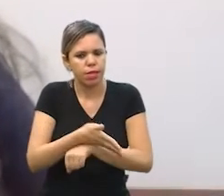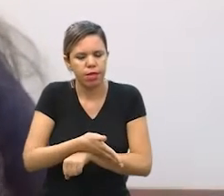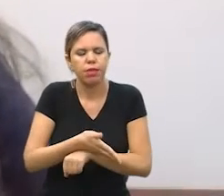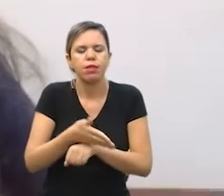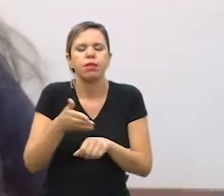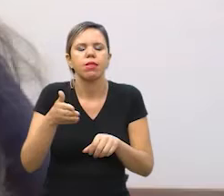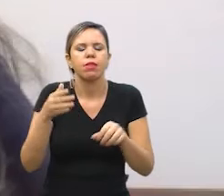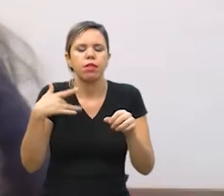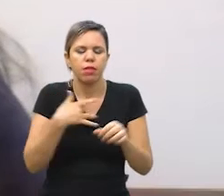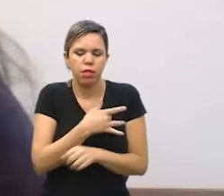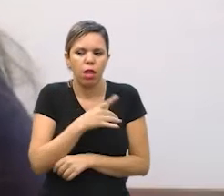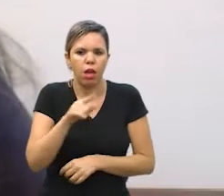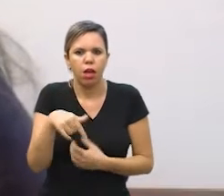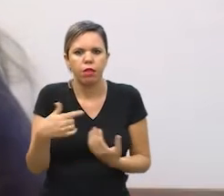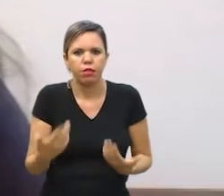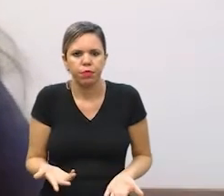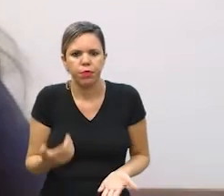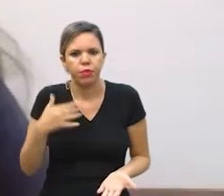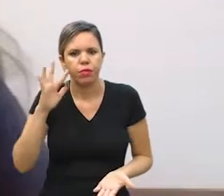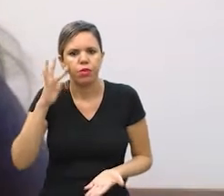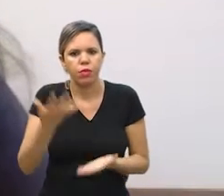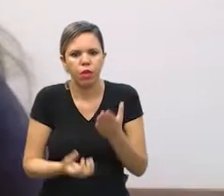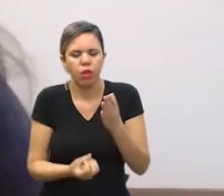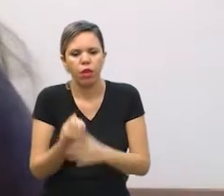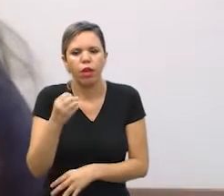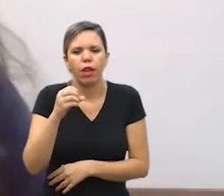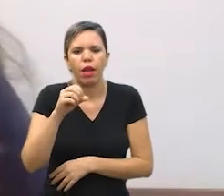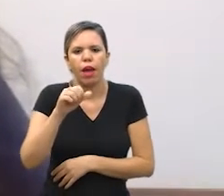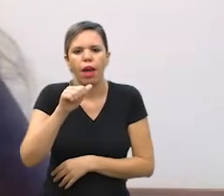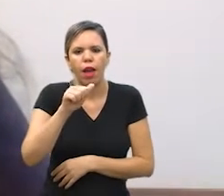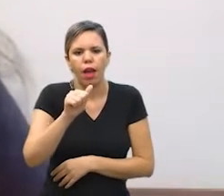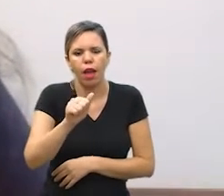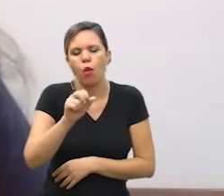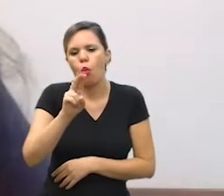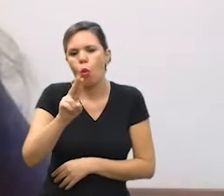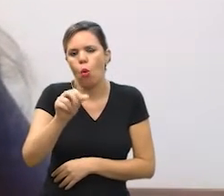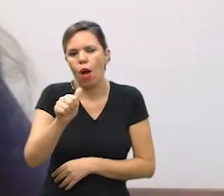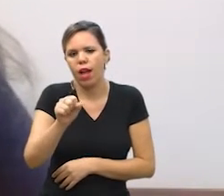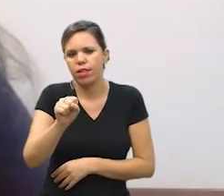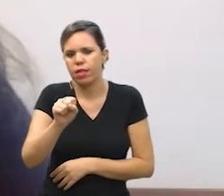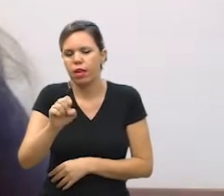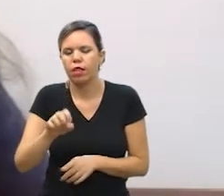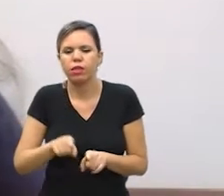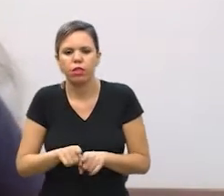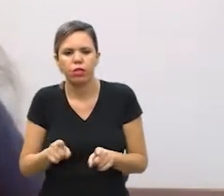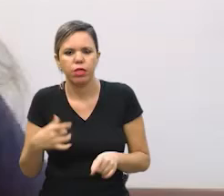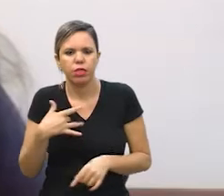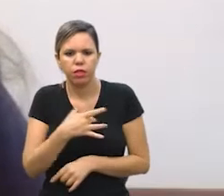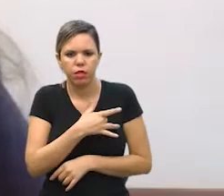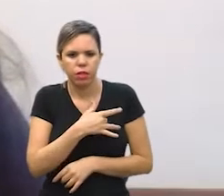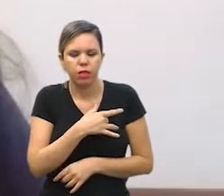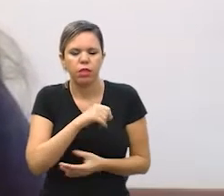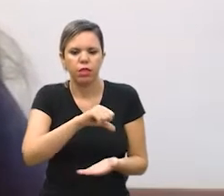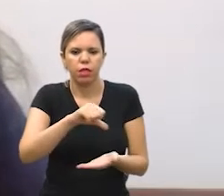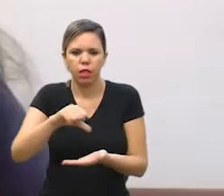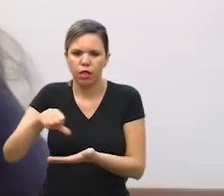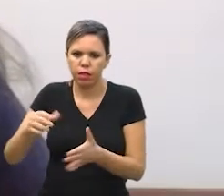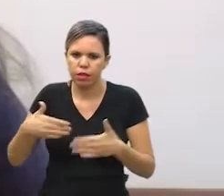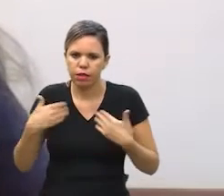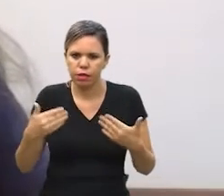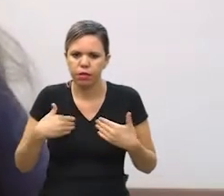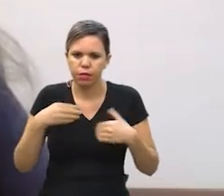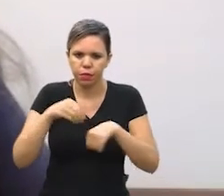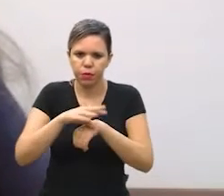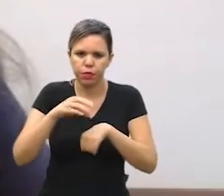foi assim que eu resolvi fundar o SAS saúde e alegria nos sertões com a missão com de levar